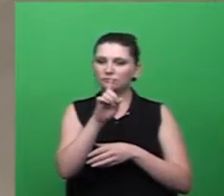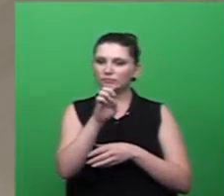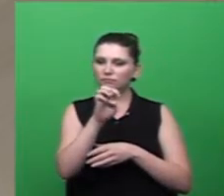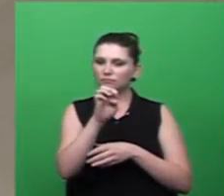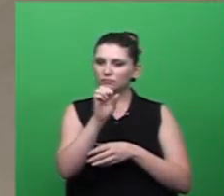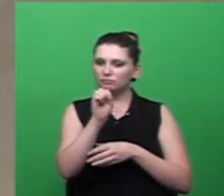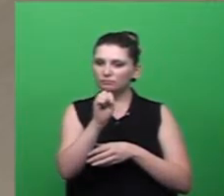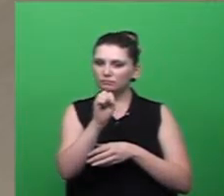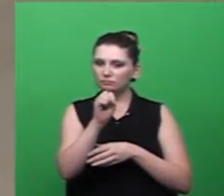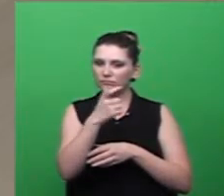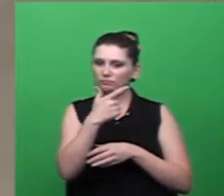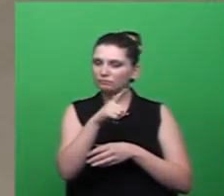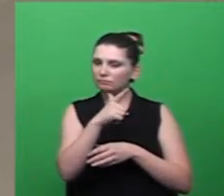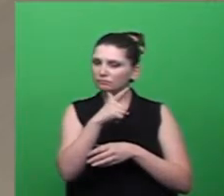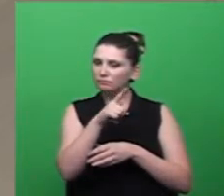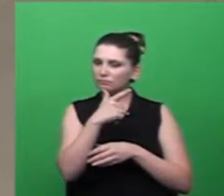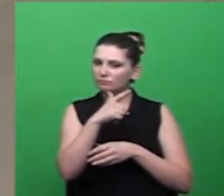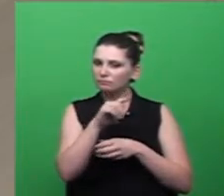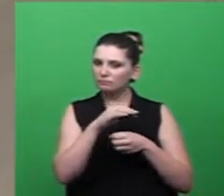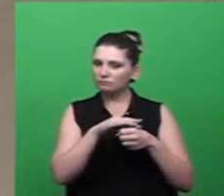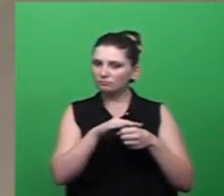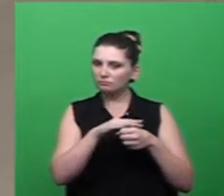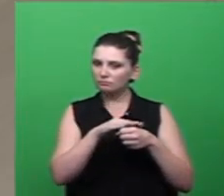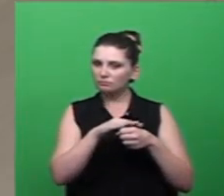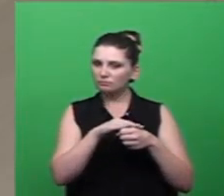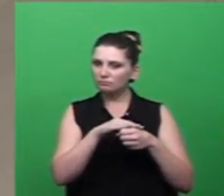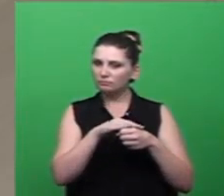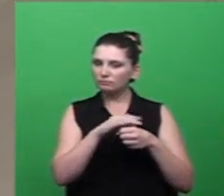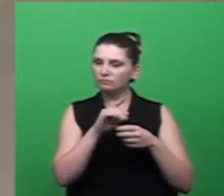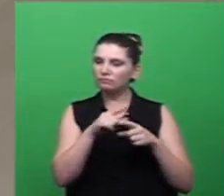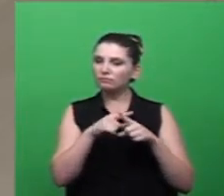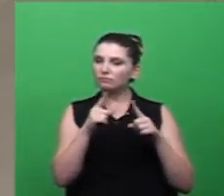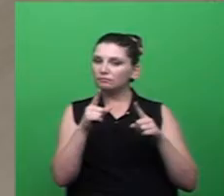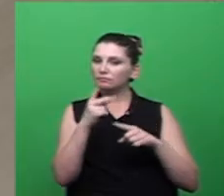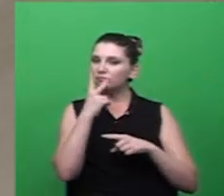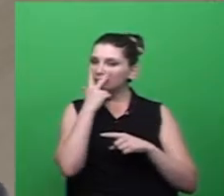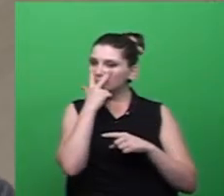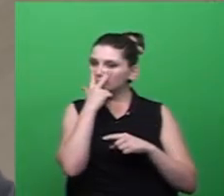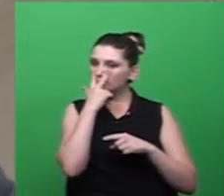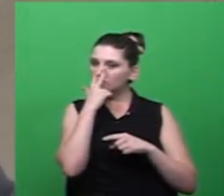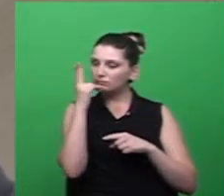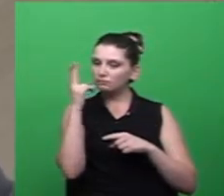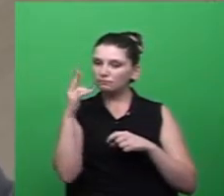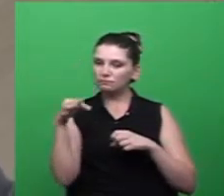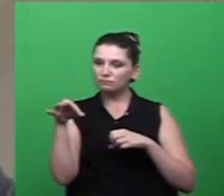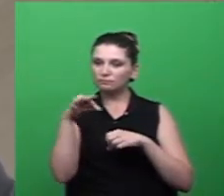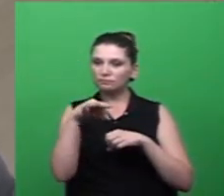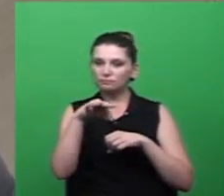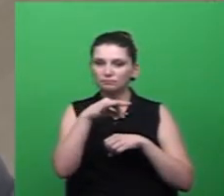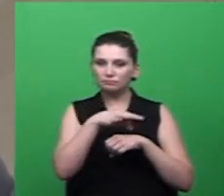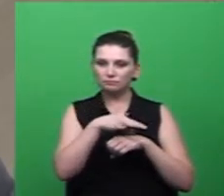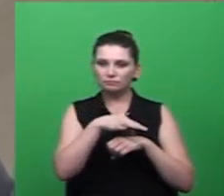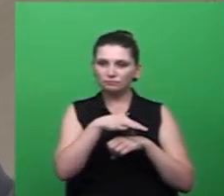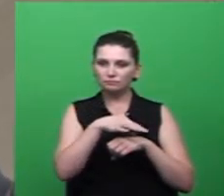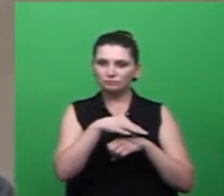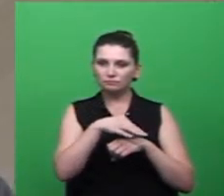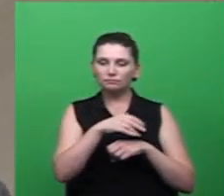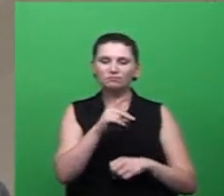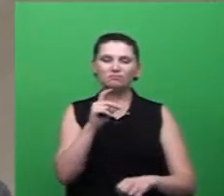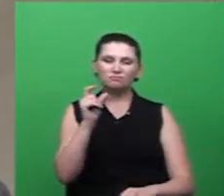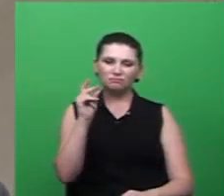não transmite a dengue, mas que se assemelha e muito. E já é um mosquito antigo nosso na região, é um mosquito de